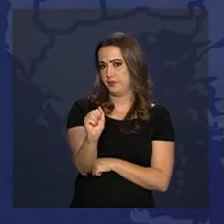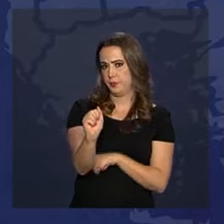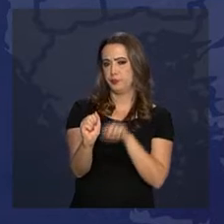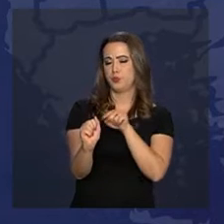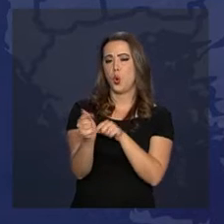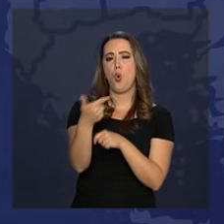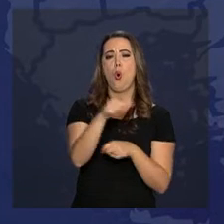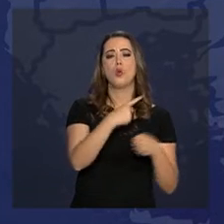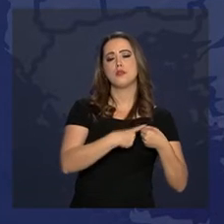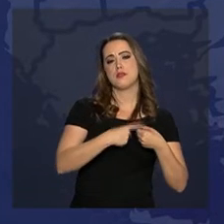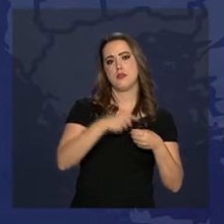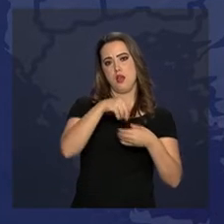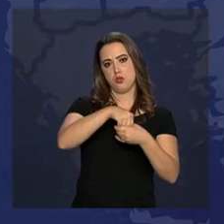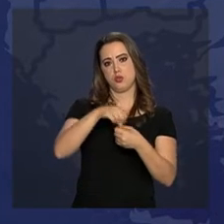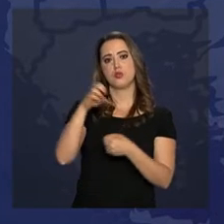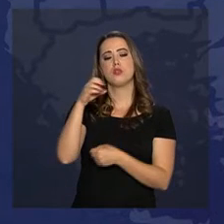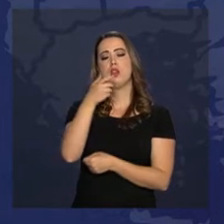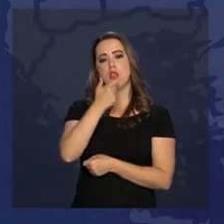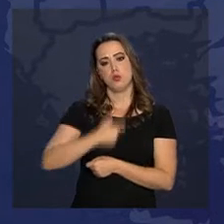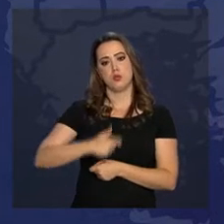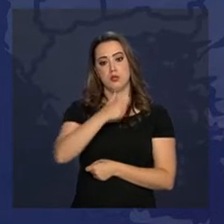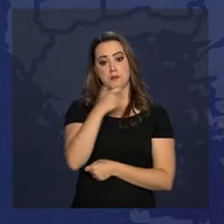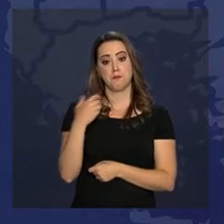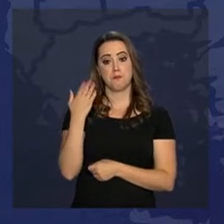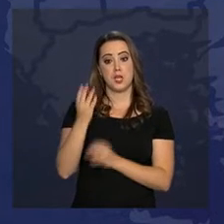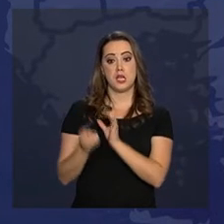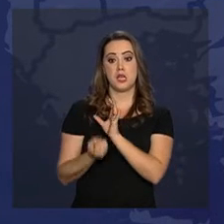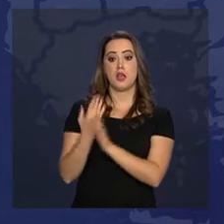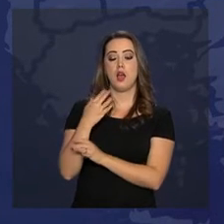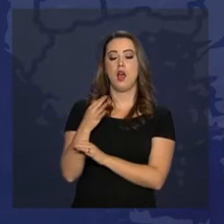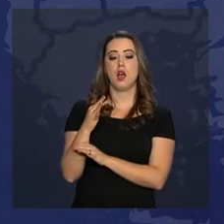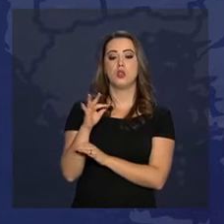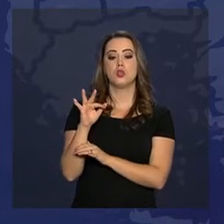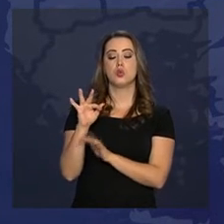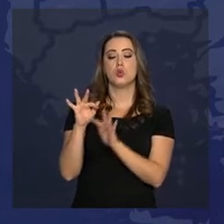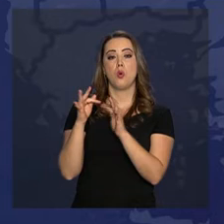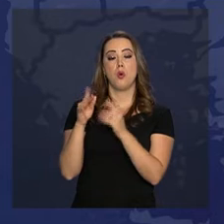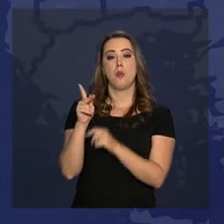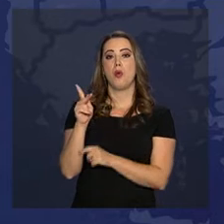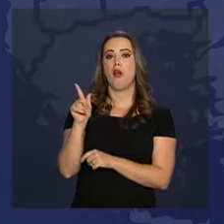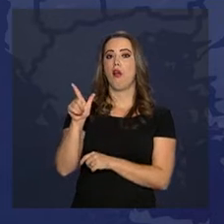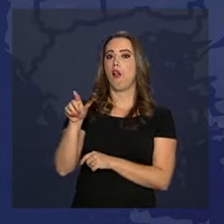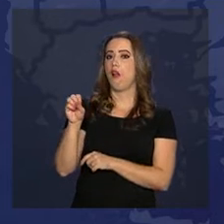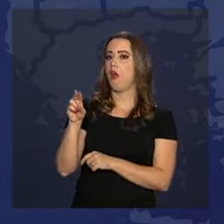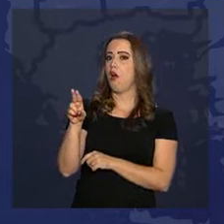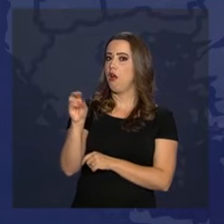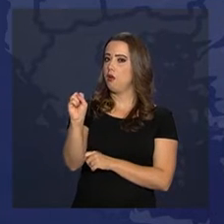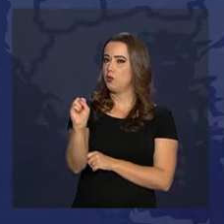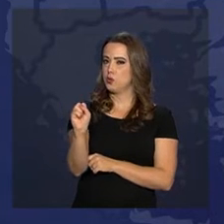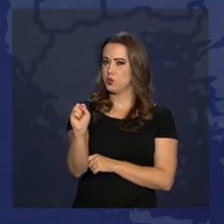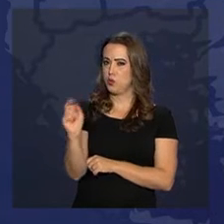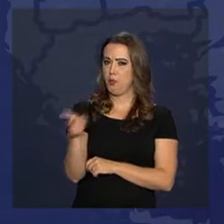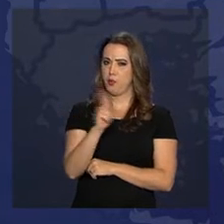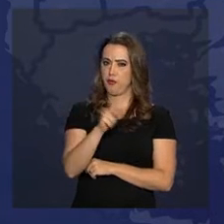fundado em 1971 pelo Klaus Schwab, um professor suíço de administração.